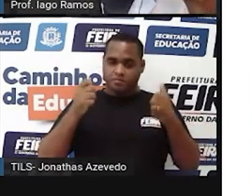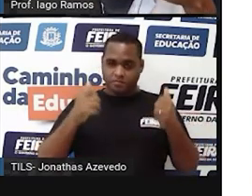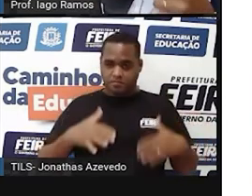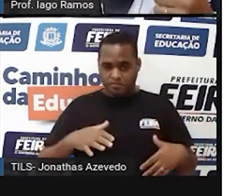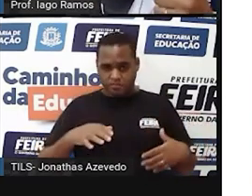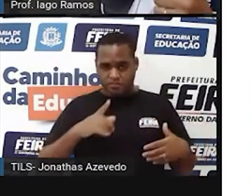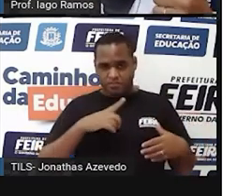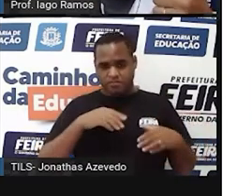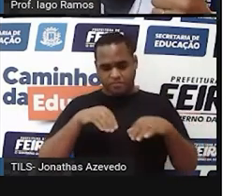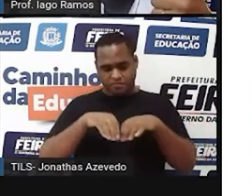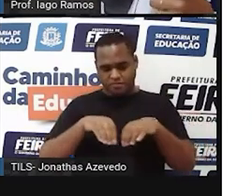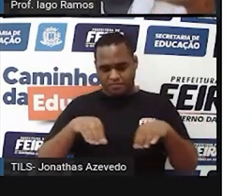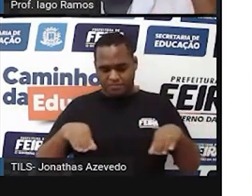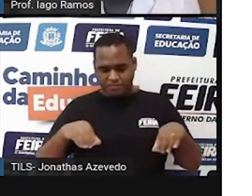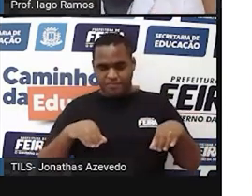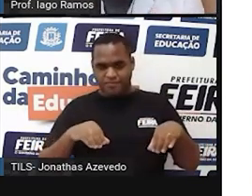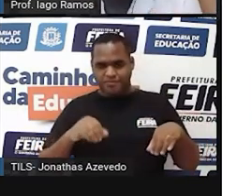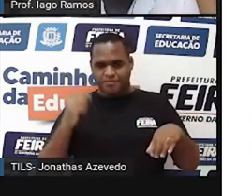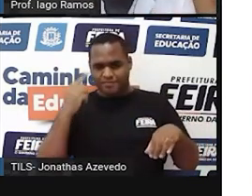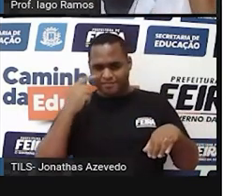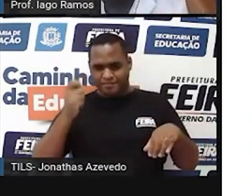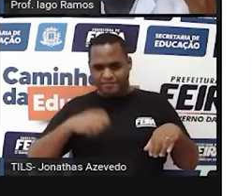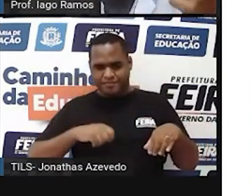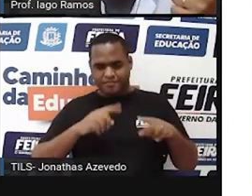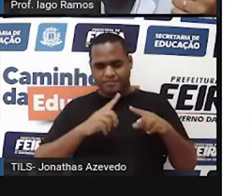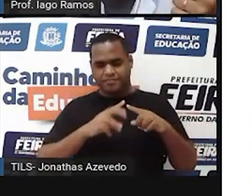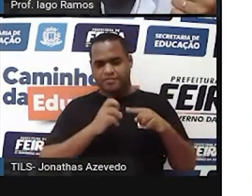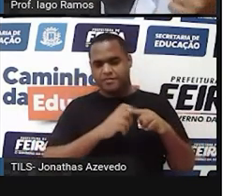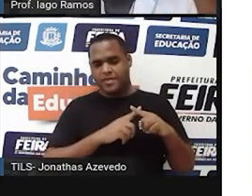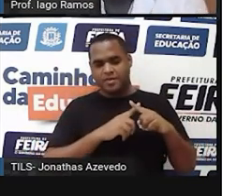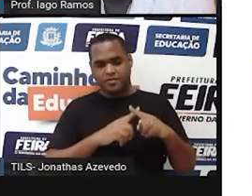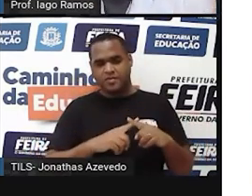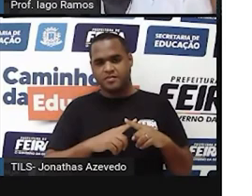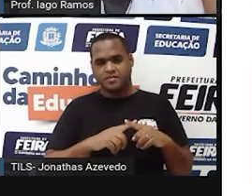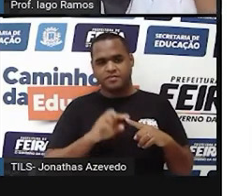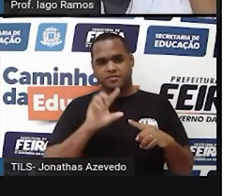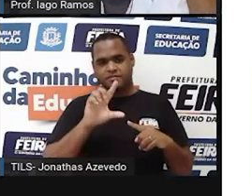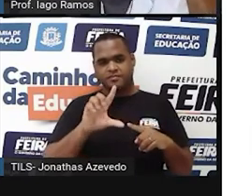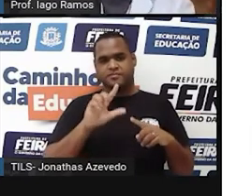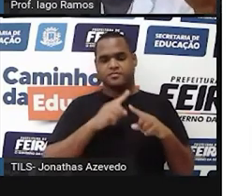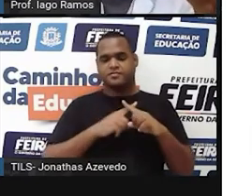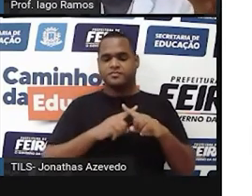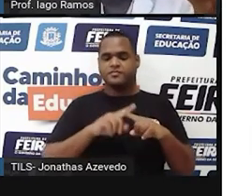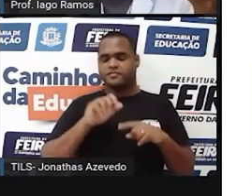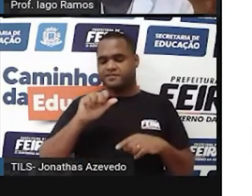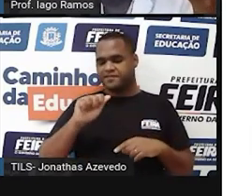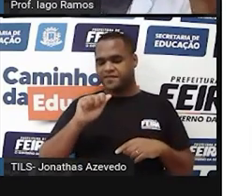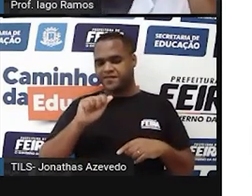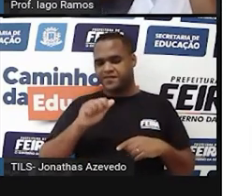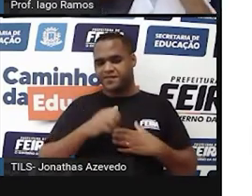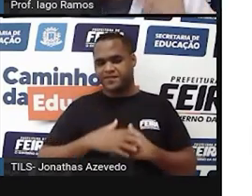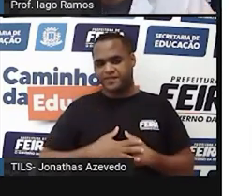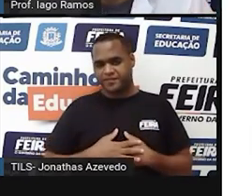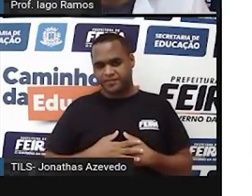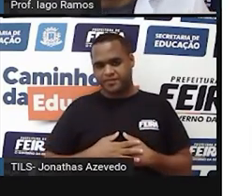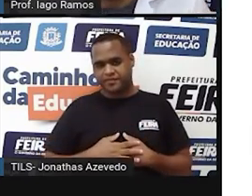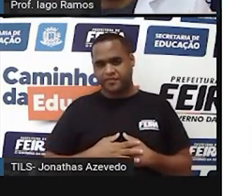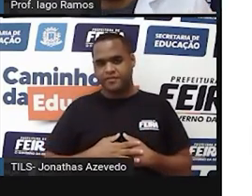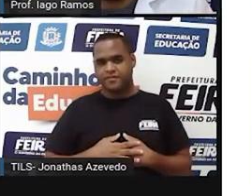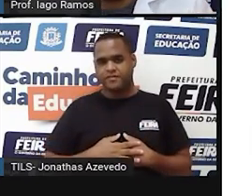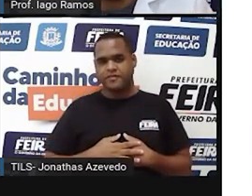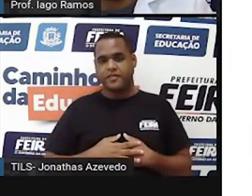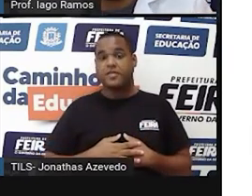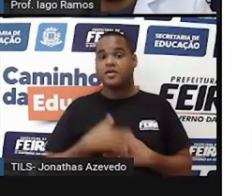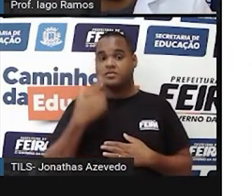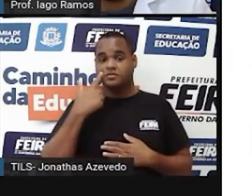comprimento dele, multiplicar pela largura dele, multiplicar pela altura dele. Olha só aqui, ó.